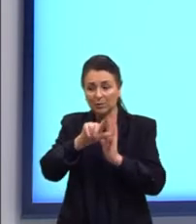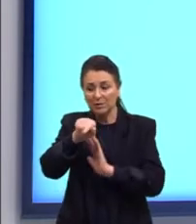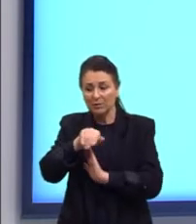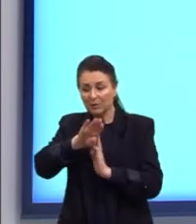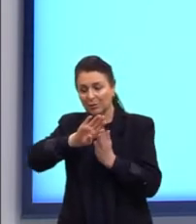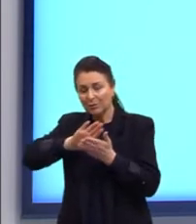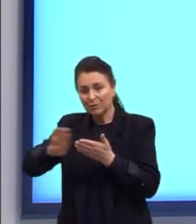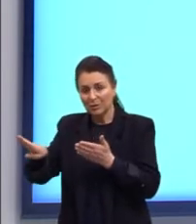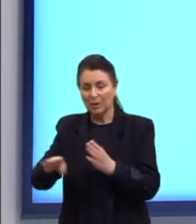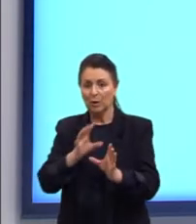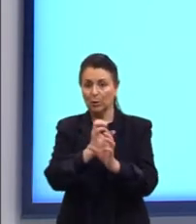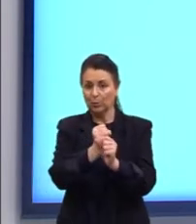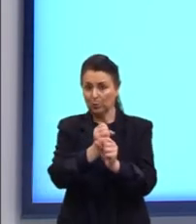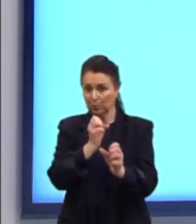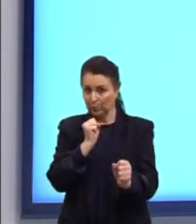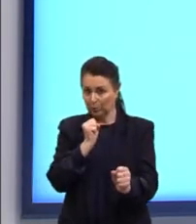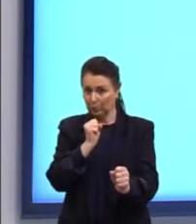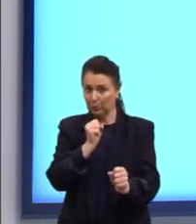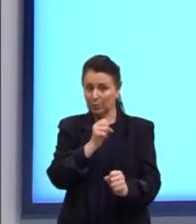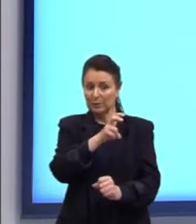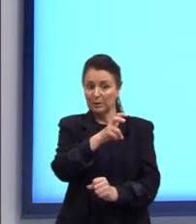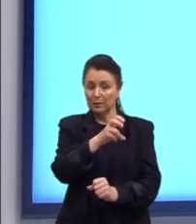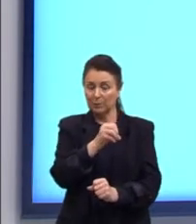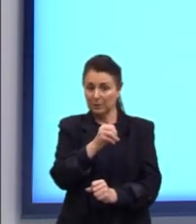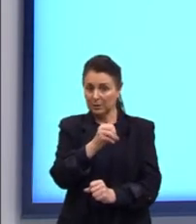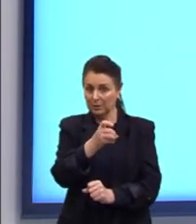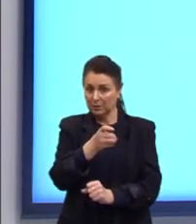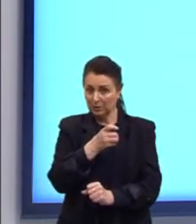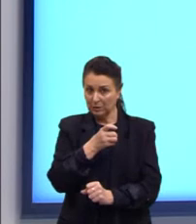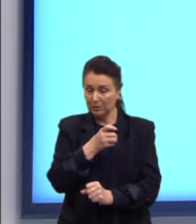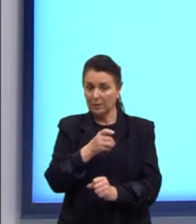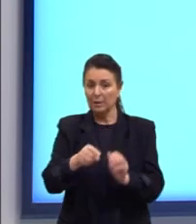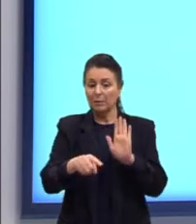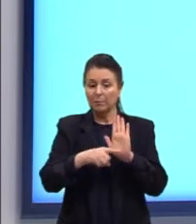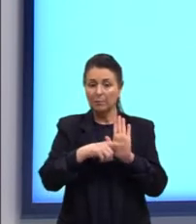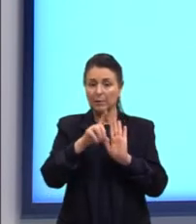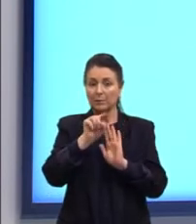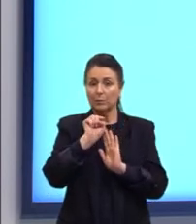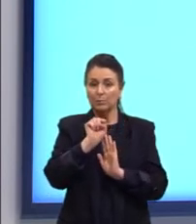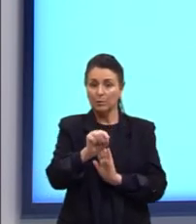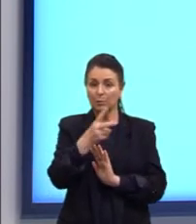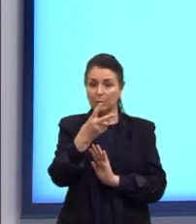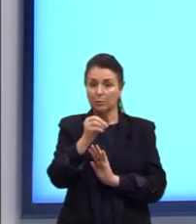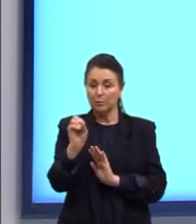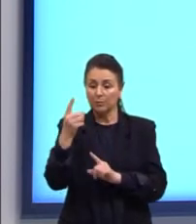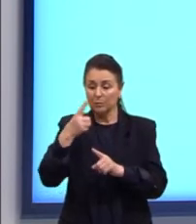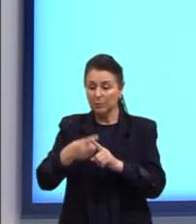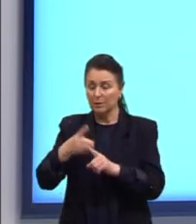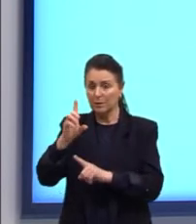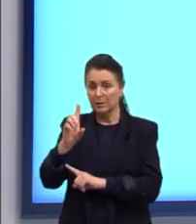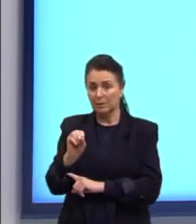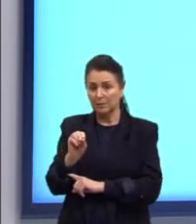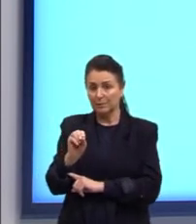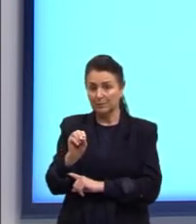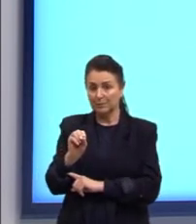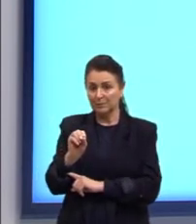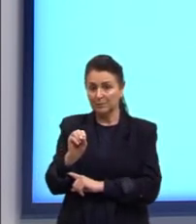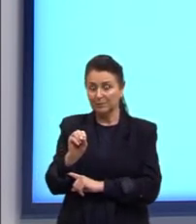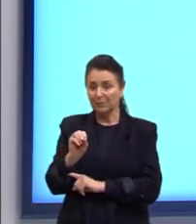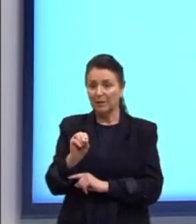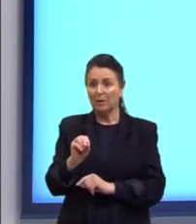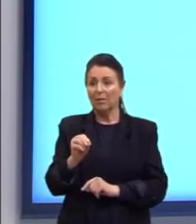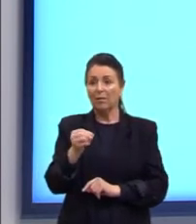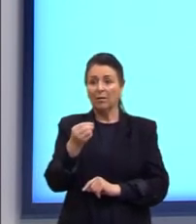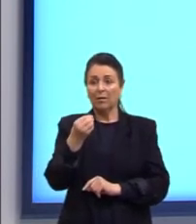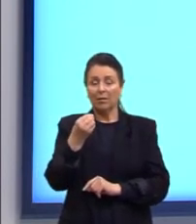lucro dele seria 50X menos R$.200 vezes 10. Aqui, né? Nós